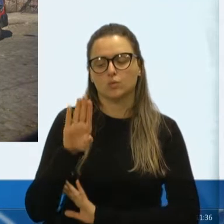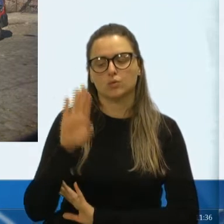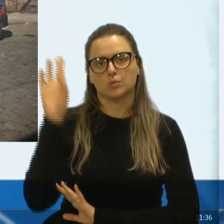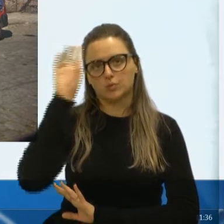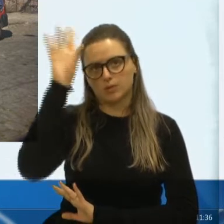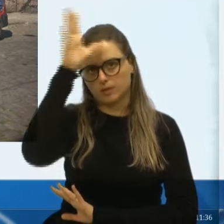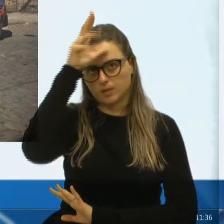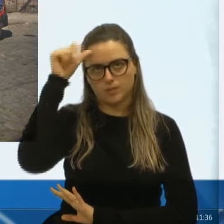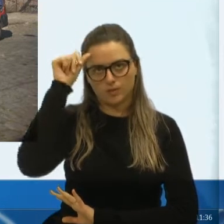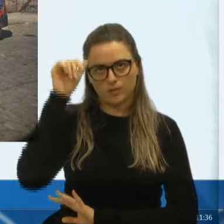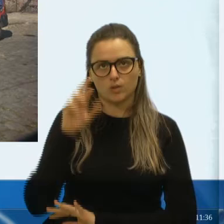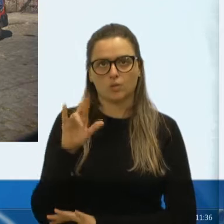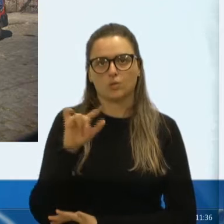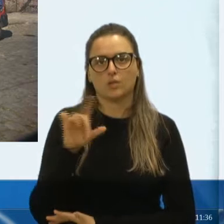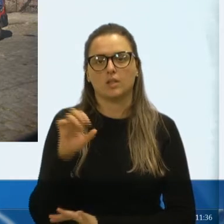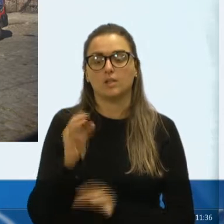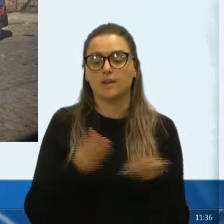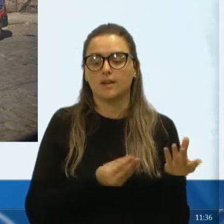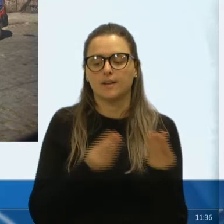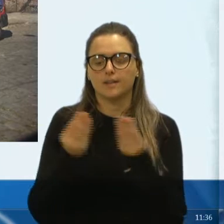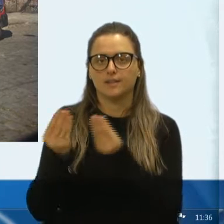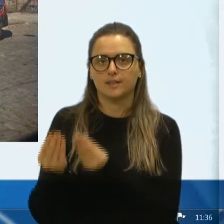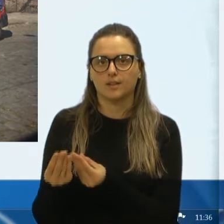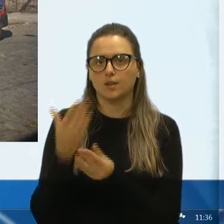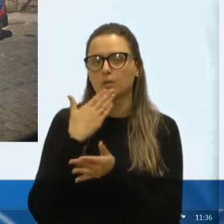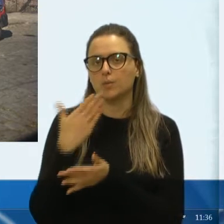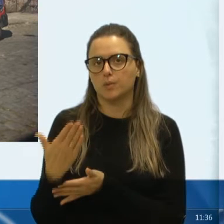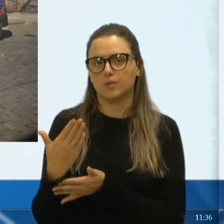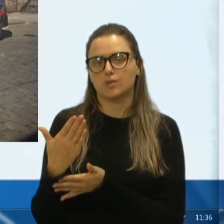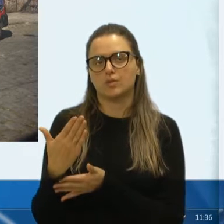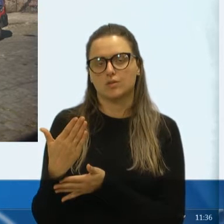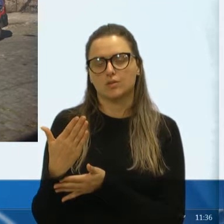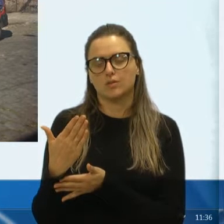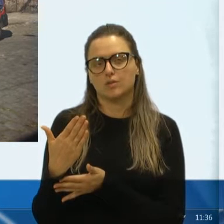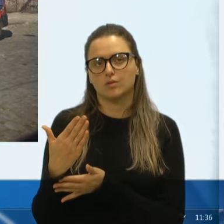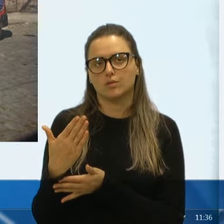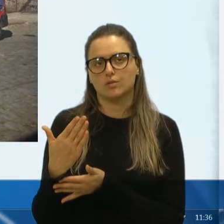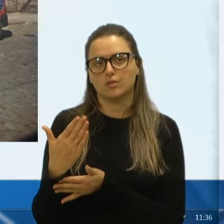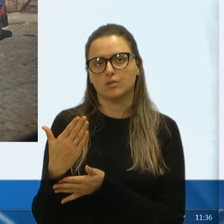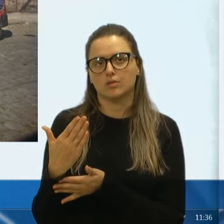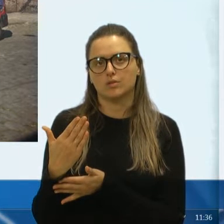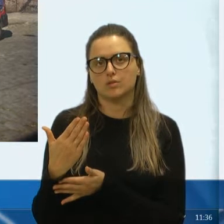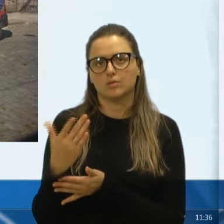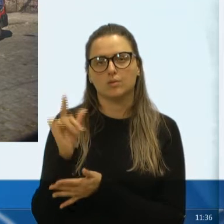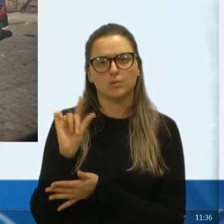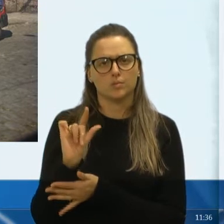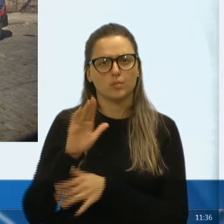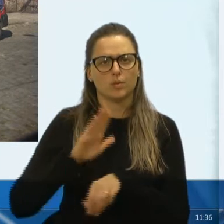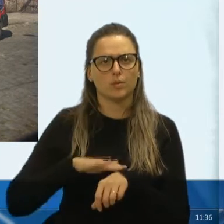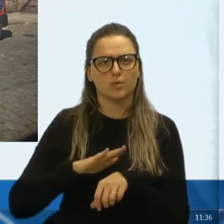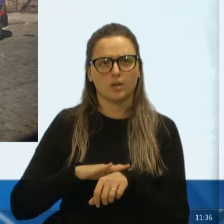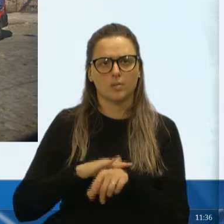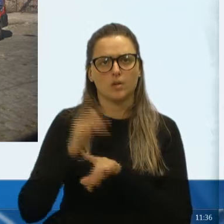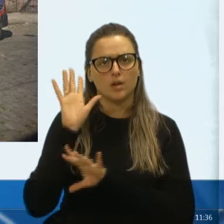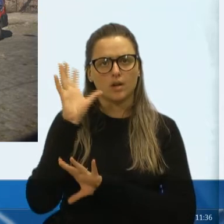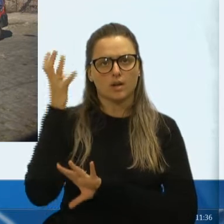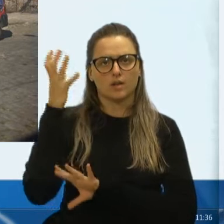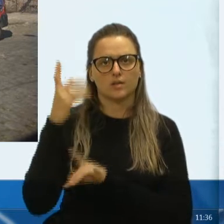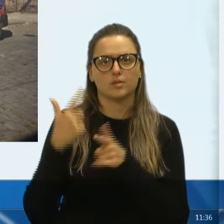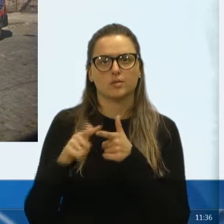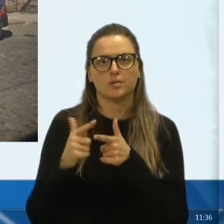Risso, vamos lá, entreguemos a solicitação para ele, e em poucos dias foram lá resolver.